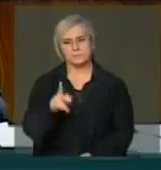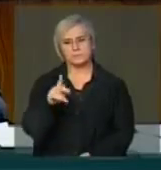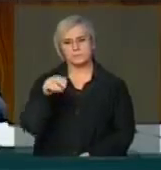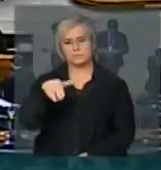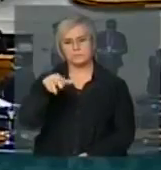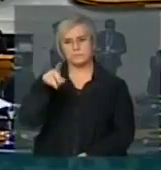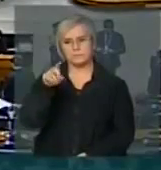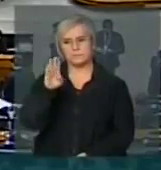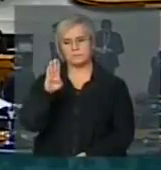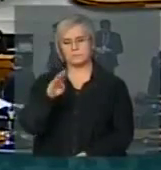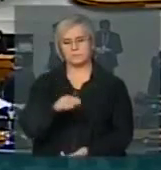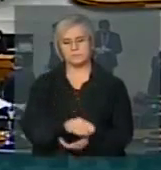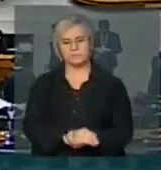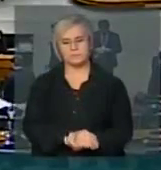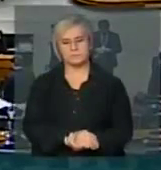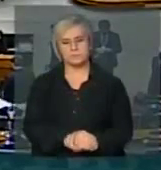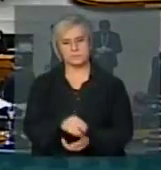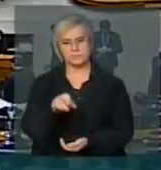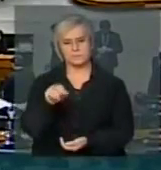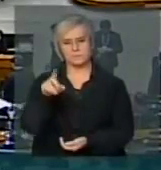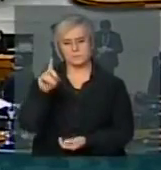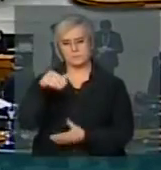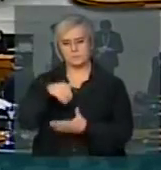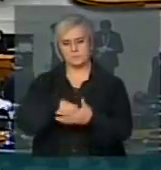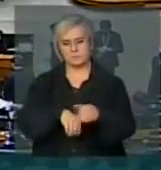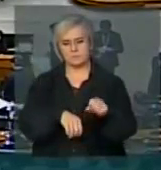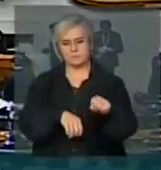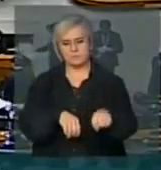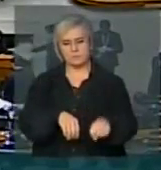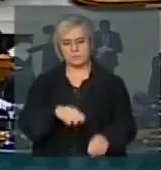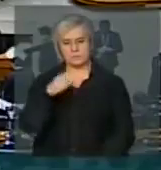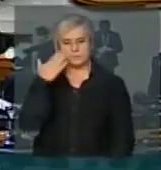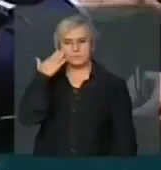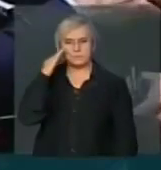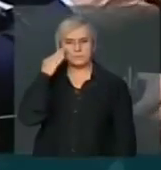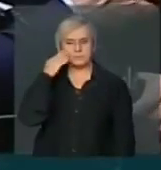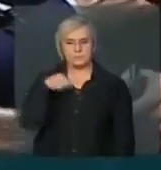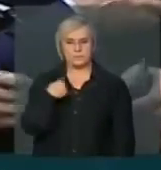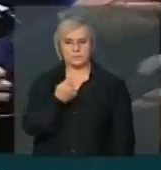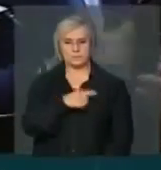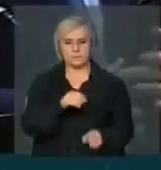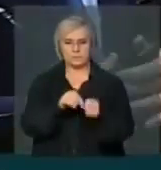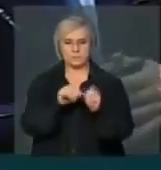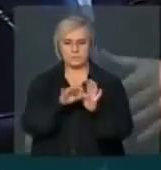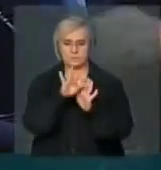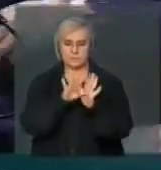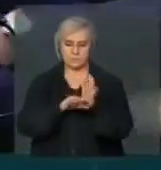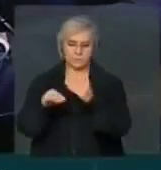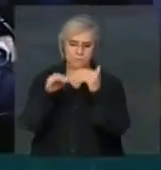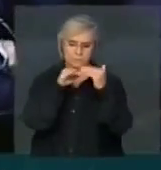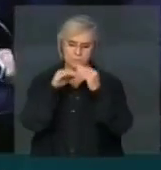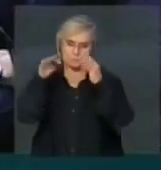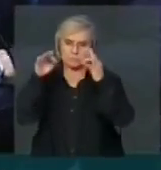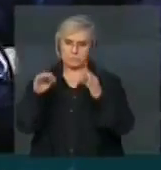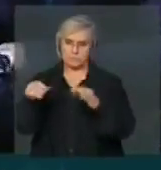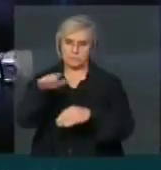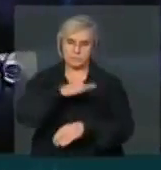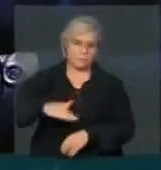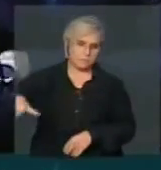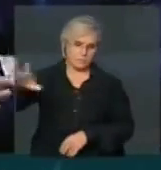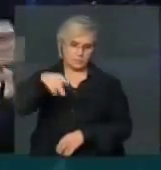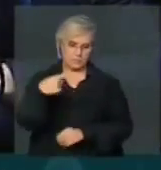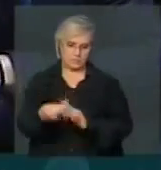PMDB vota sim, presidente. Solidariedade caminha sim e entendemos que fizemos um texto dentro da linha média do sentimento da casa